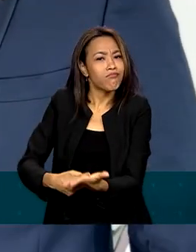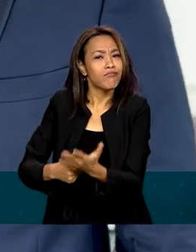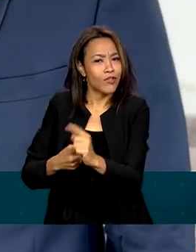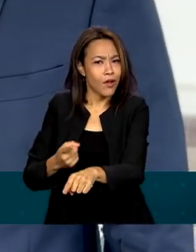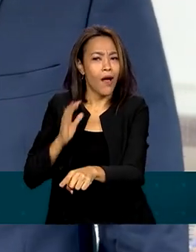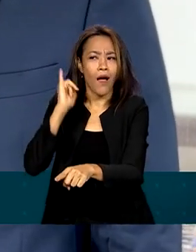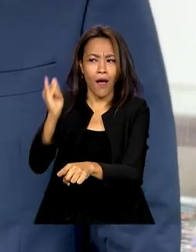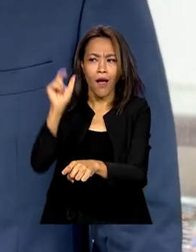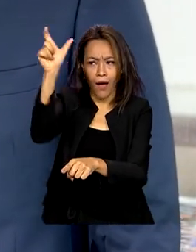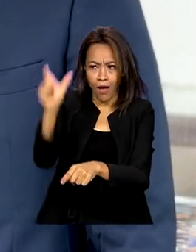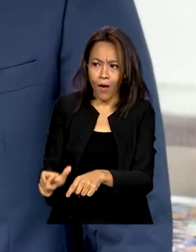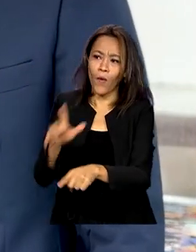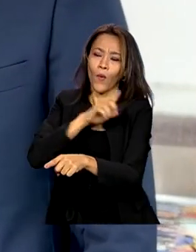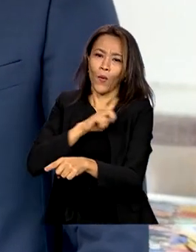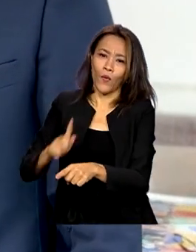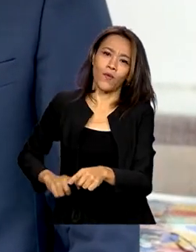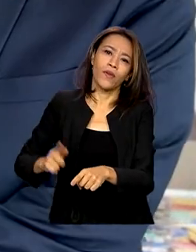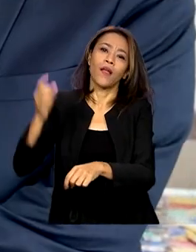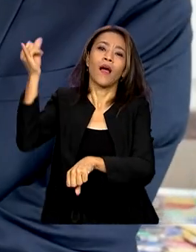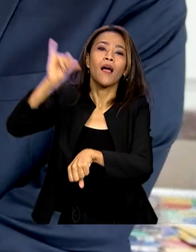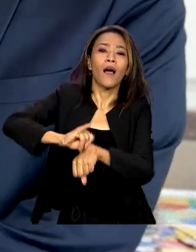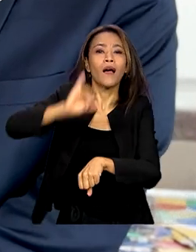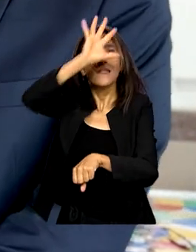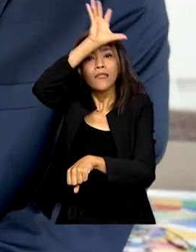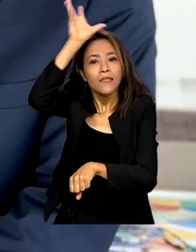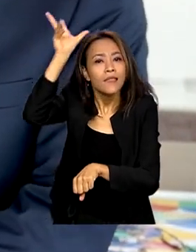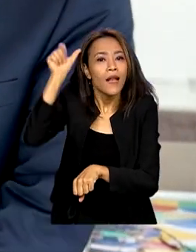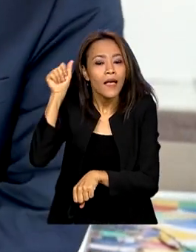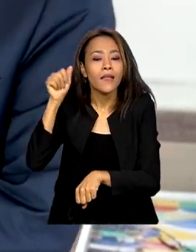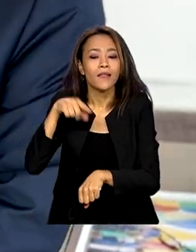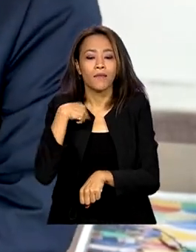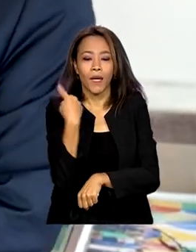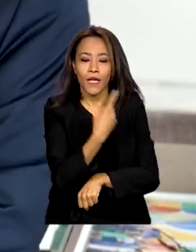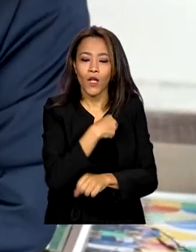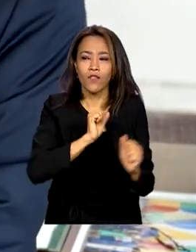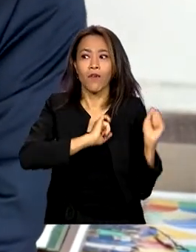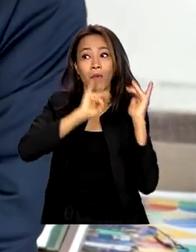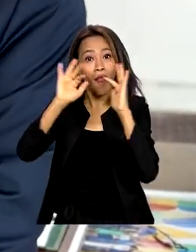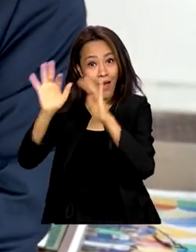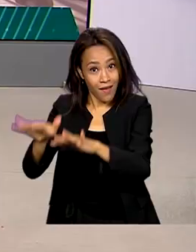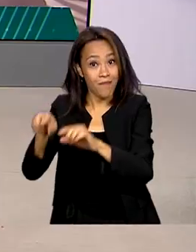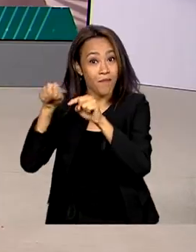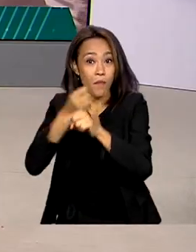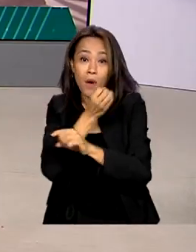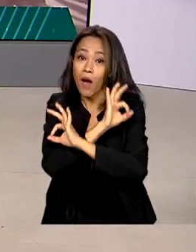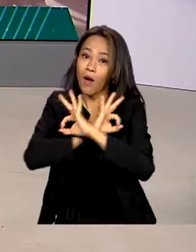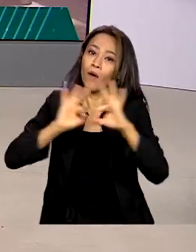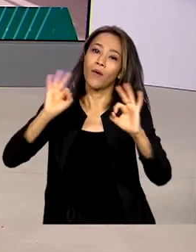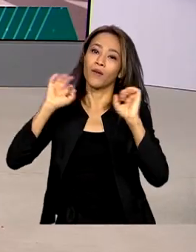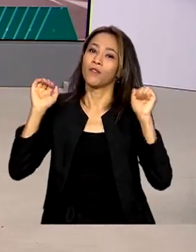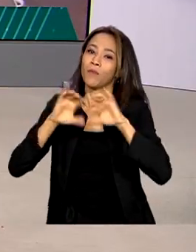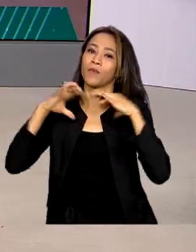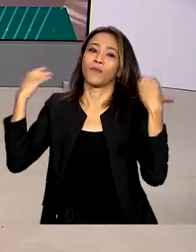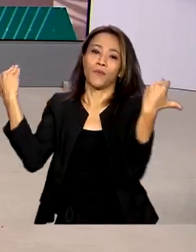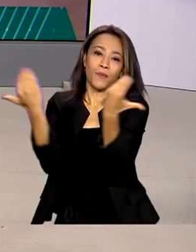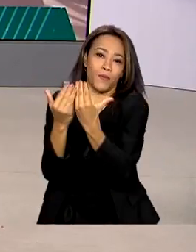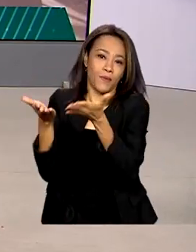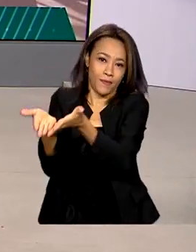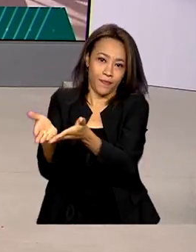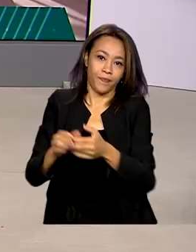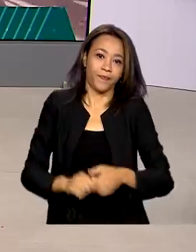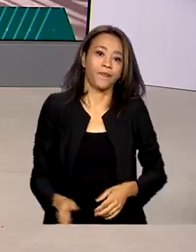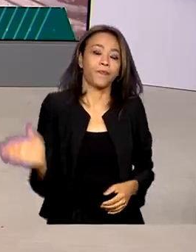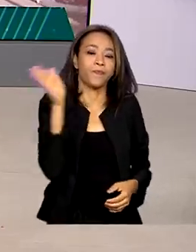governador do Hélder a cidade de Belém. Espero que a gente esteja lá para fazer uma bela COP. O ministro do